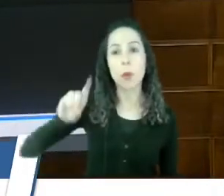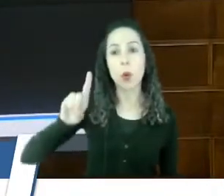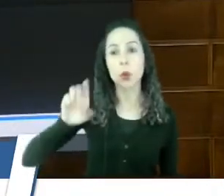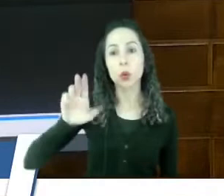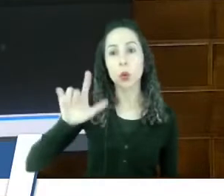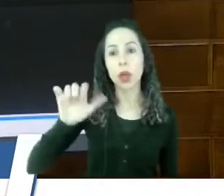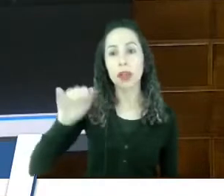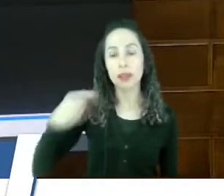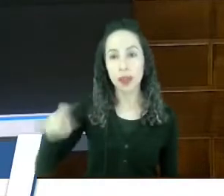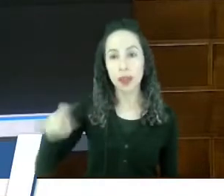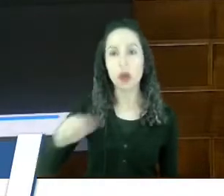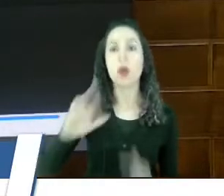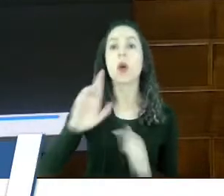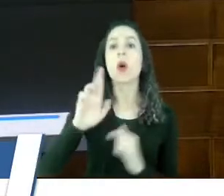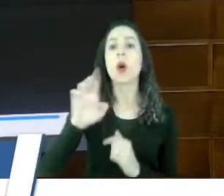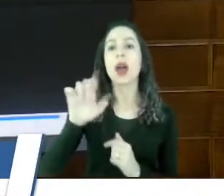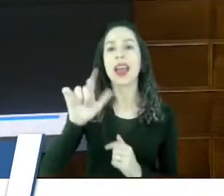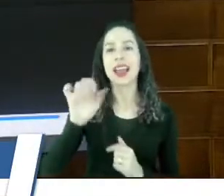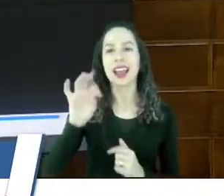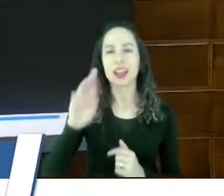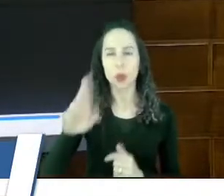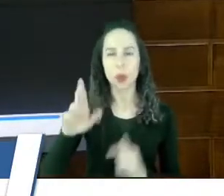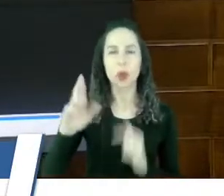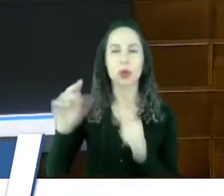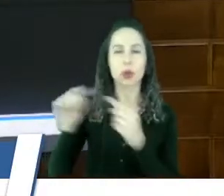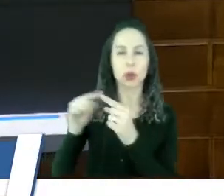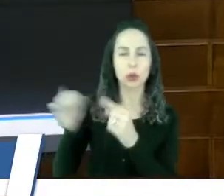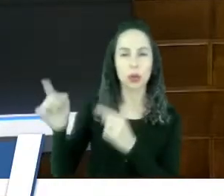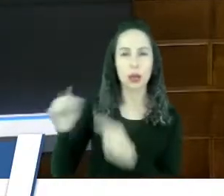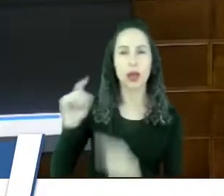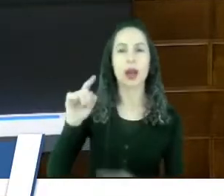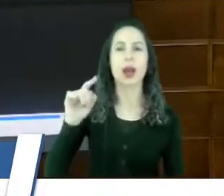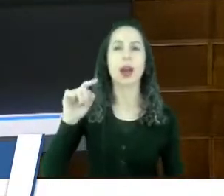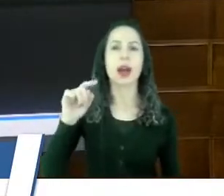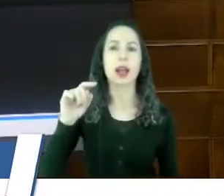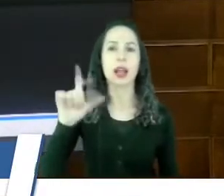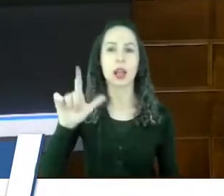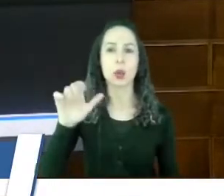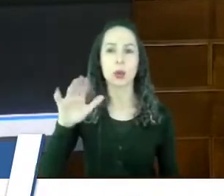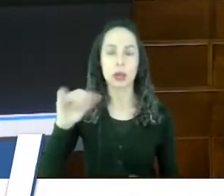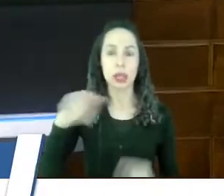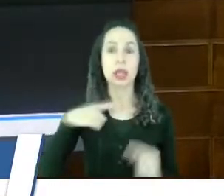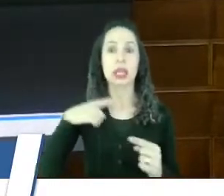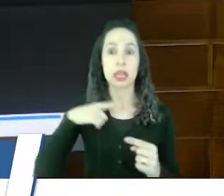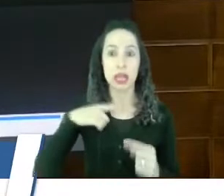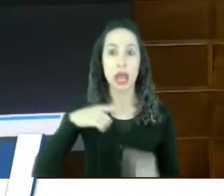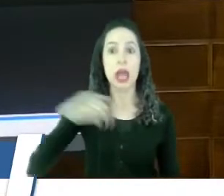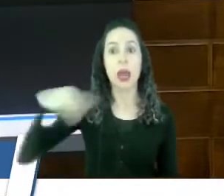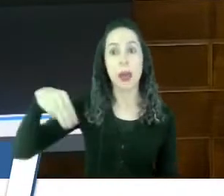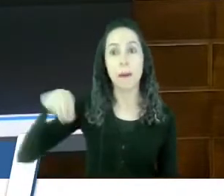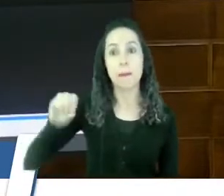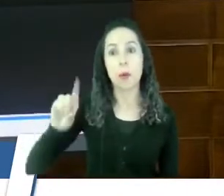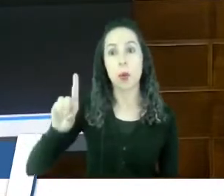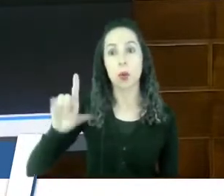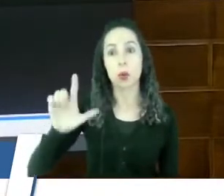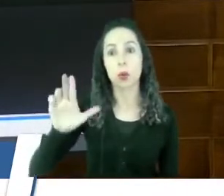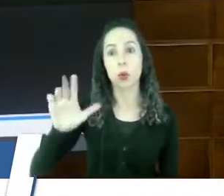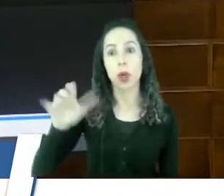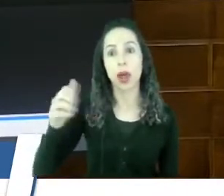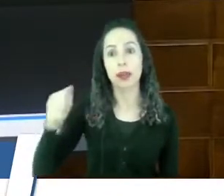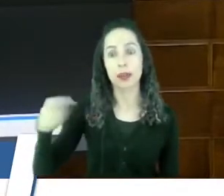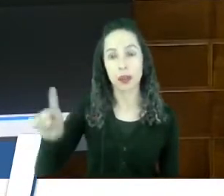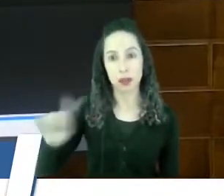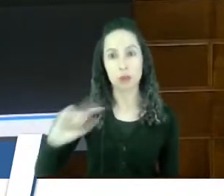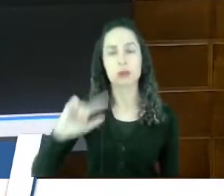ponderação da desembargadora Luciana com modulação, depois vamos estabelecer esse caso ao prazo,